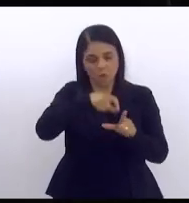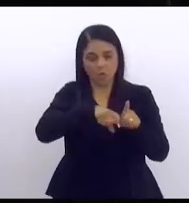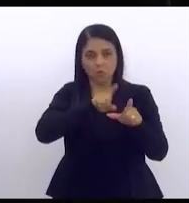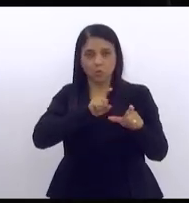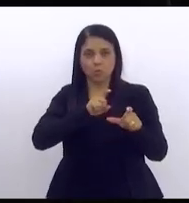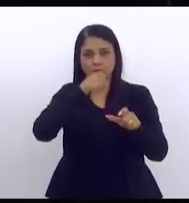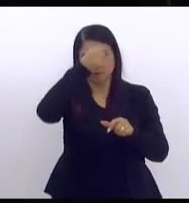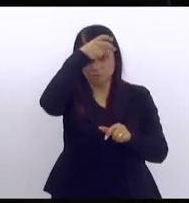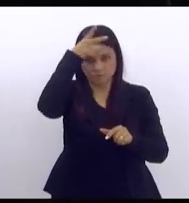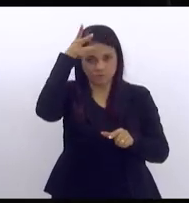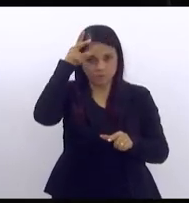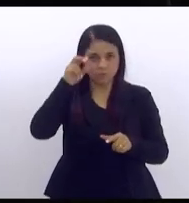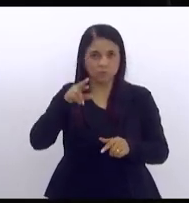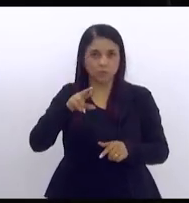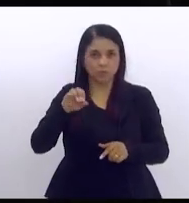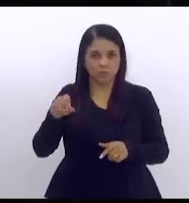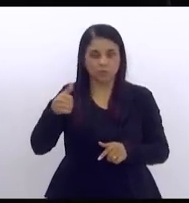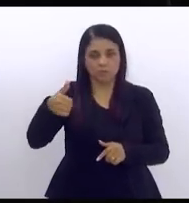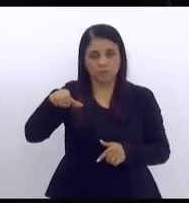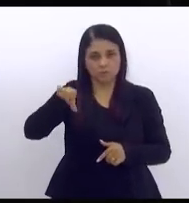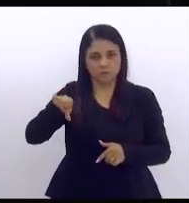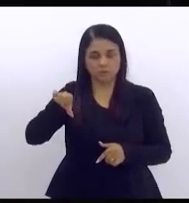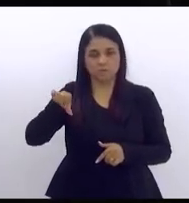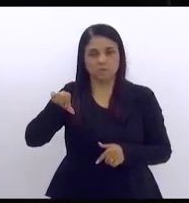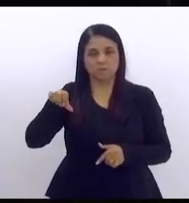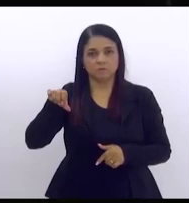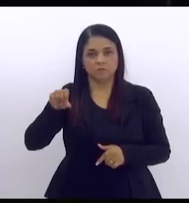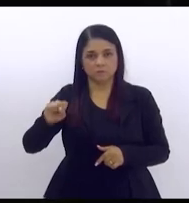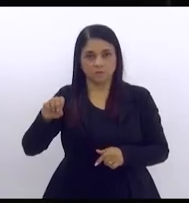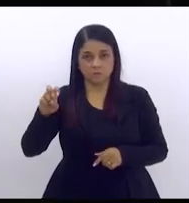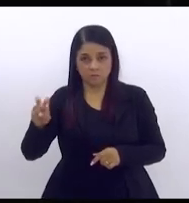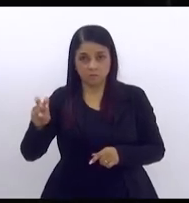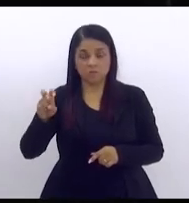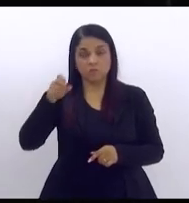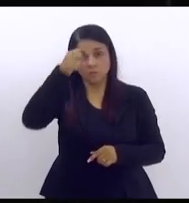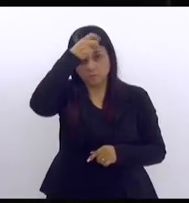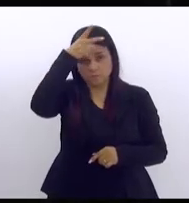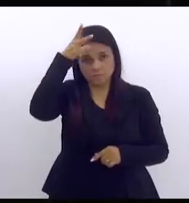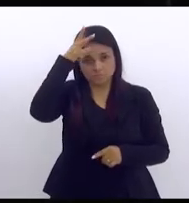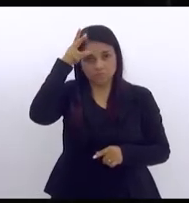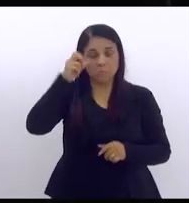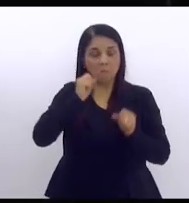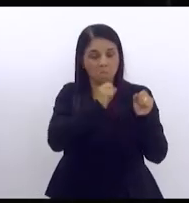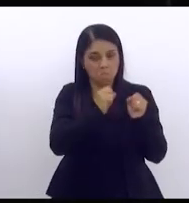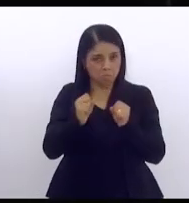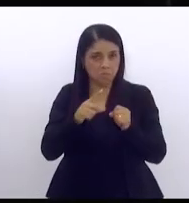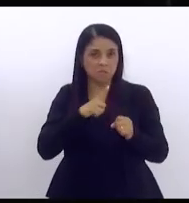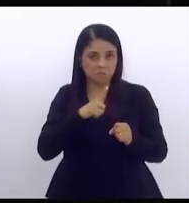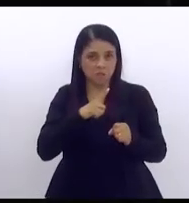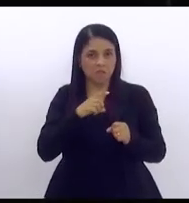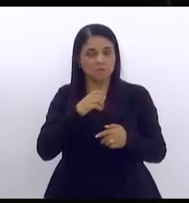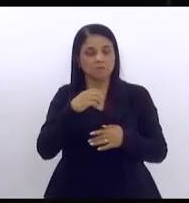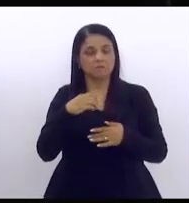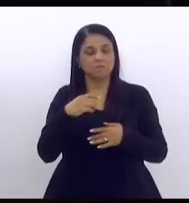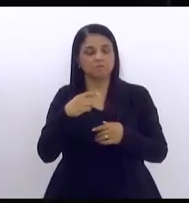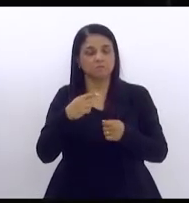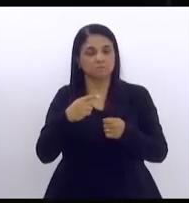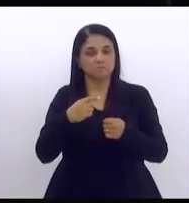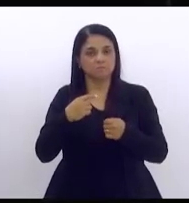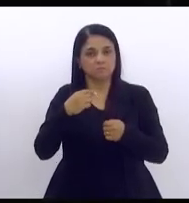isso deu plenos poderes à prefeitura do município do Rio de Janeiro a